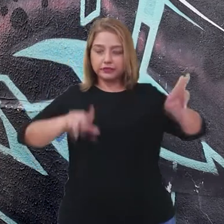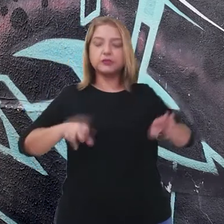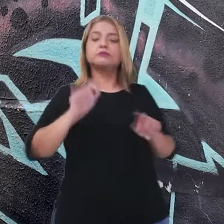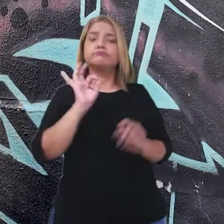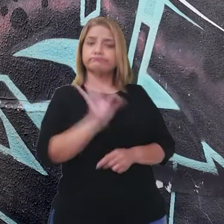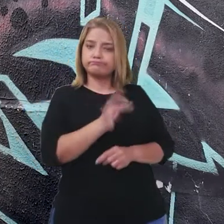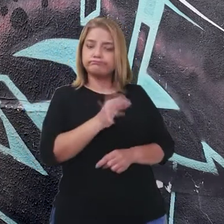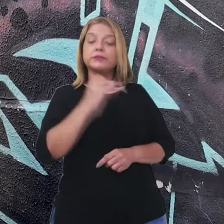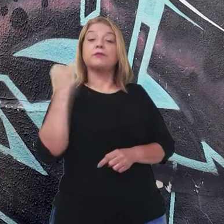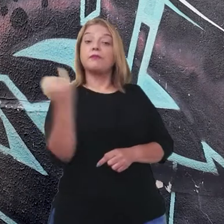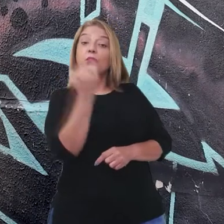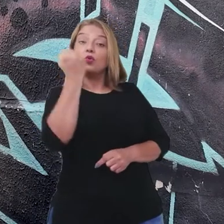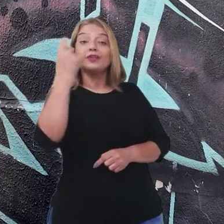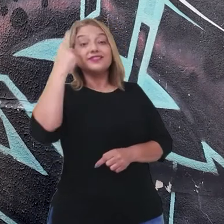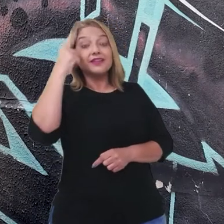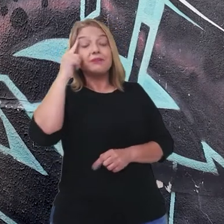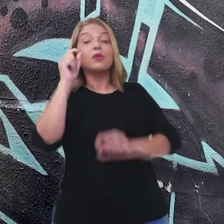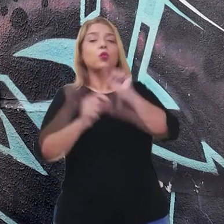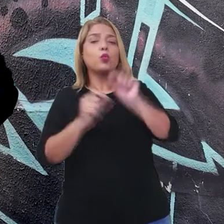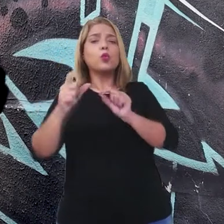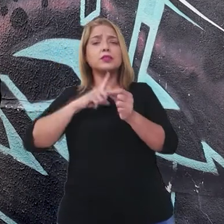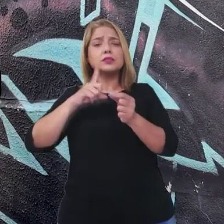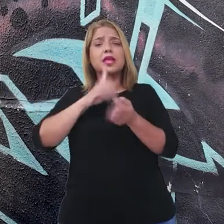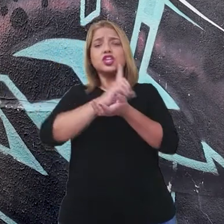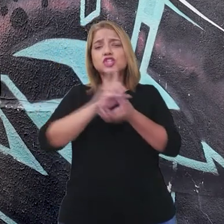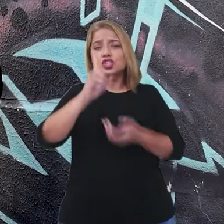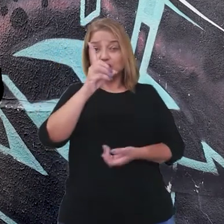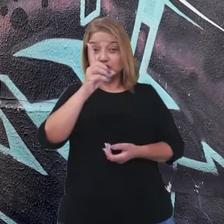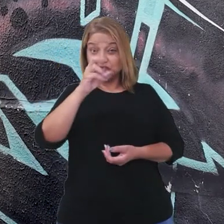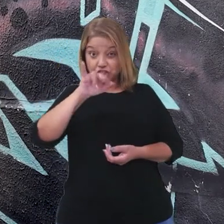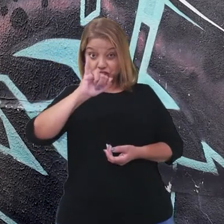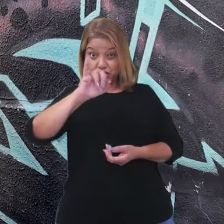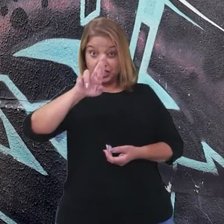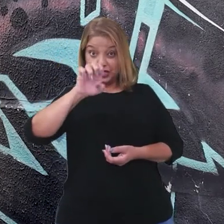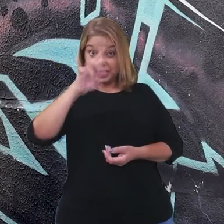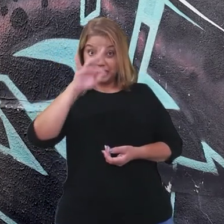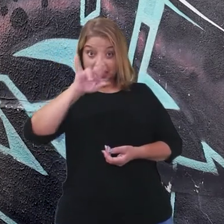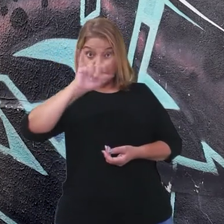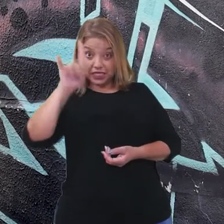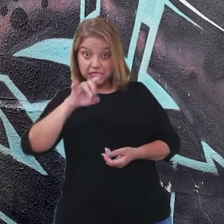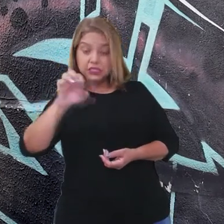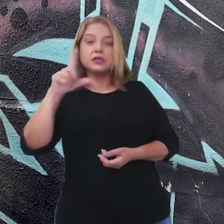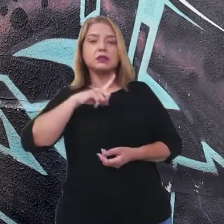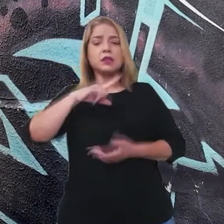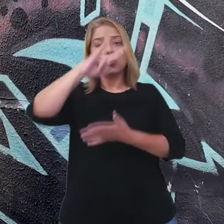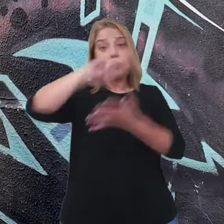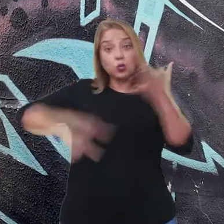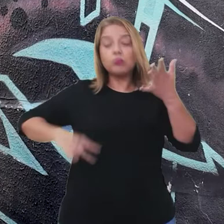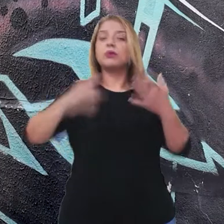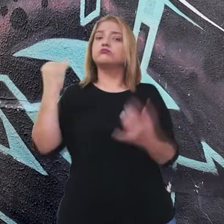importante lembrarmos, pessoal, que as diretrizes é um documento que reúne princípios, fundamentos e procedimentos